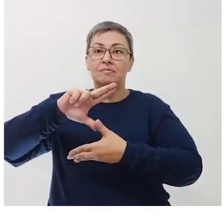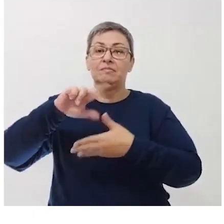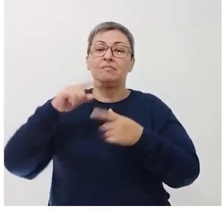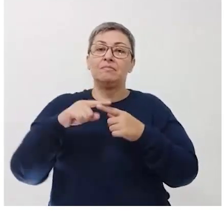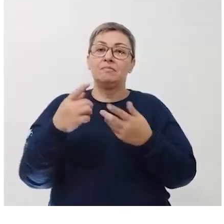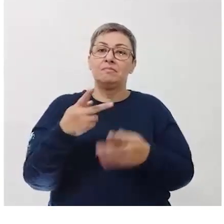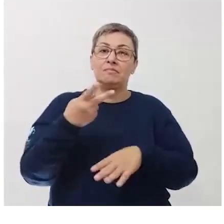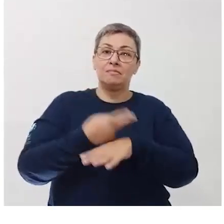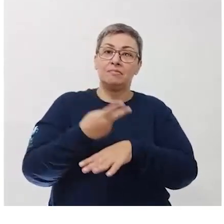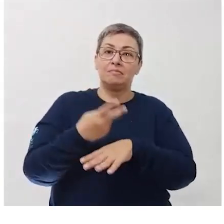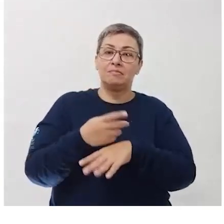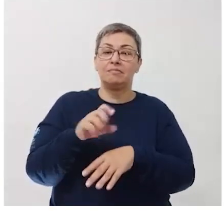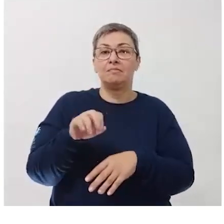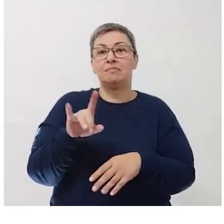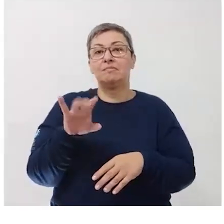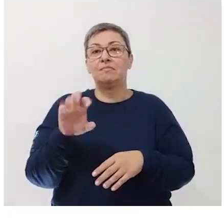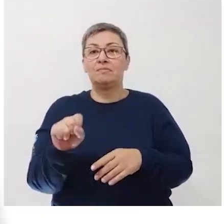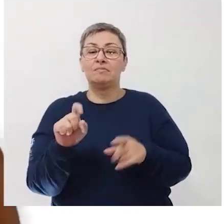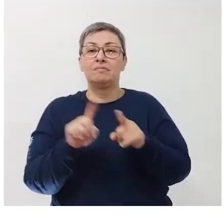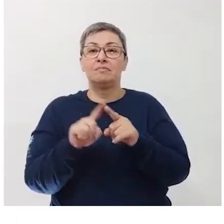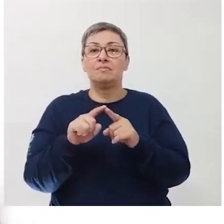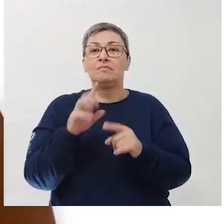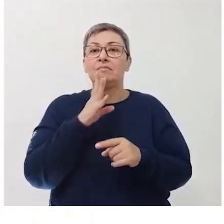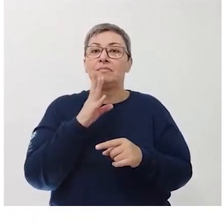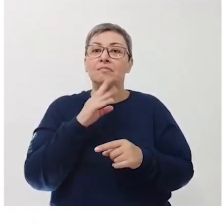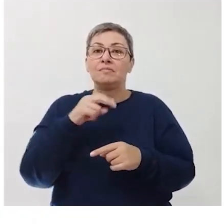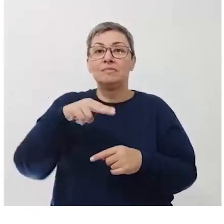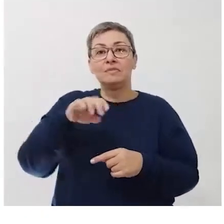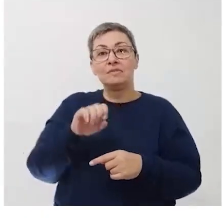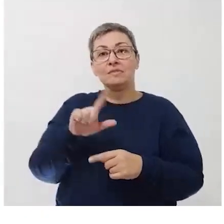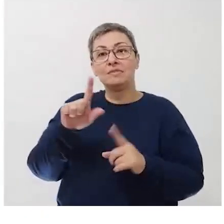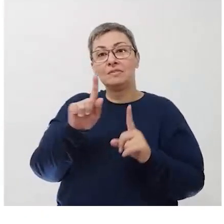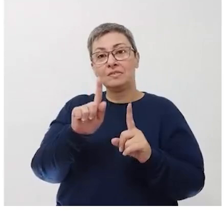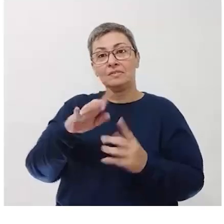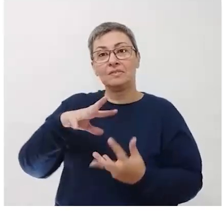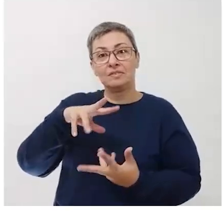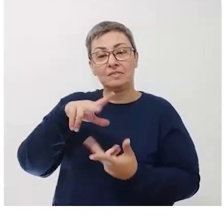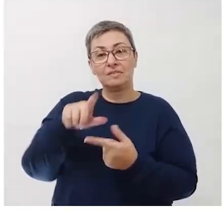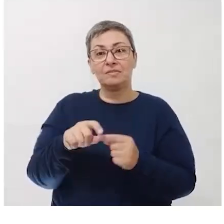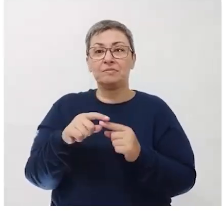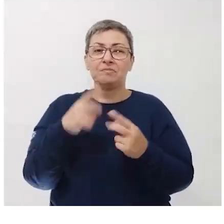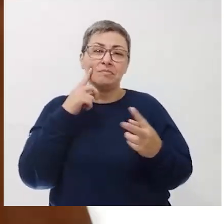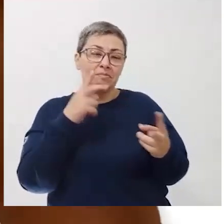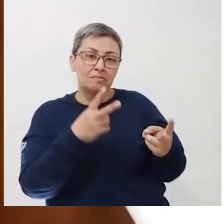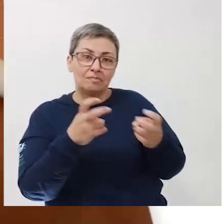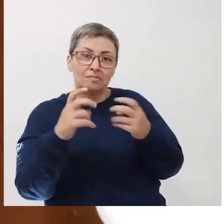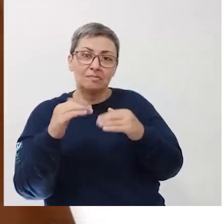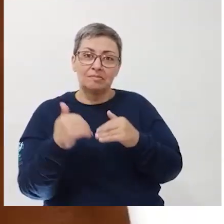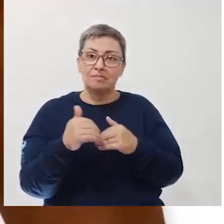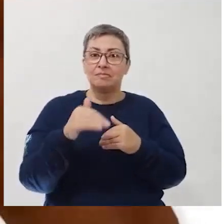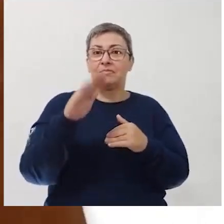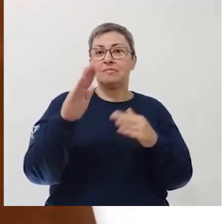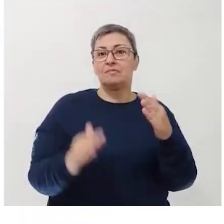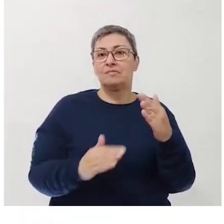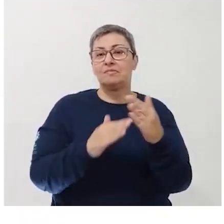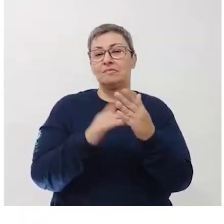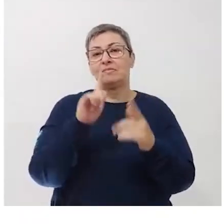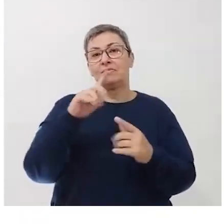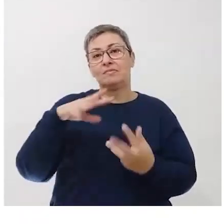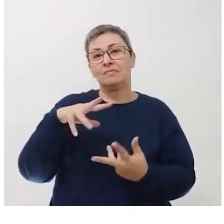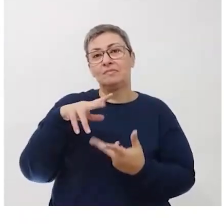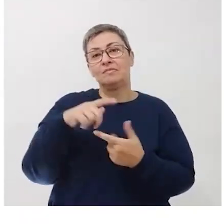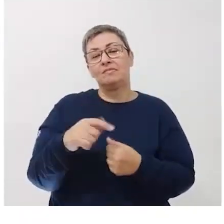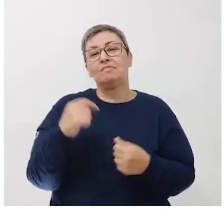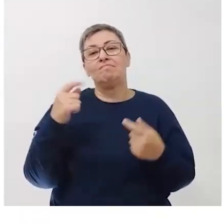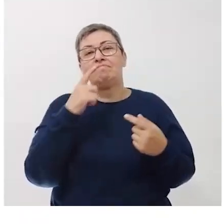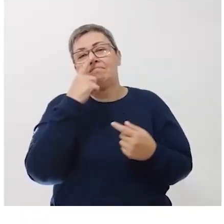Latina a receber o prêmio Voltran Lund, conhecido como o Nobel da Geografia. Sua percepção para além dos limites da